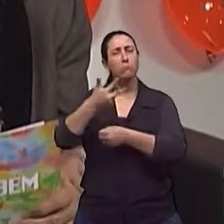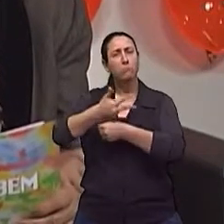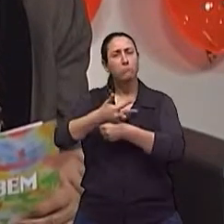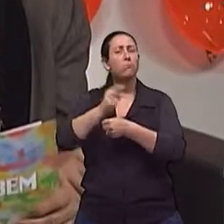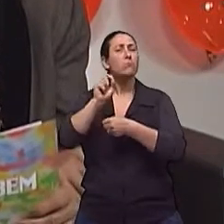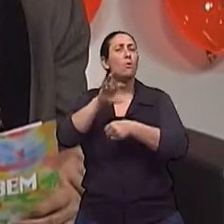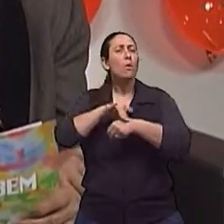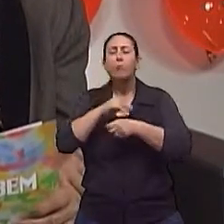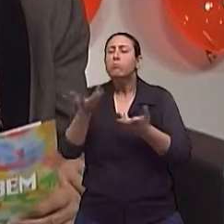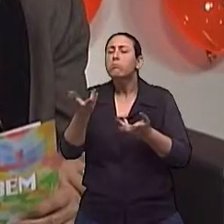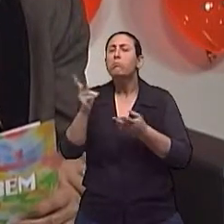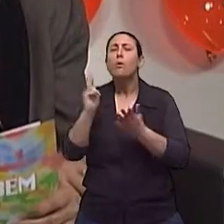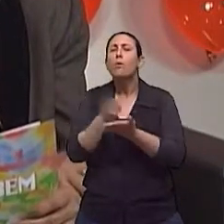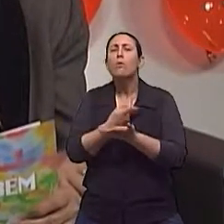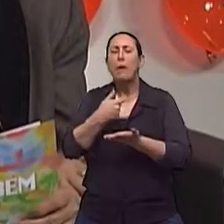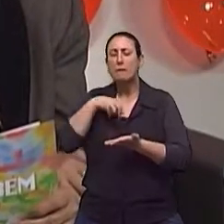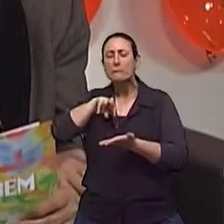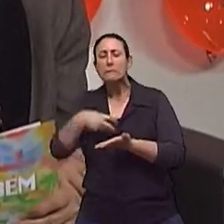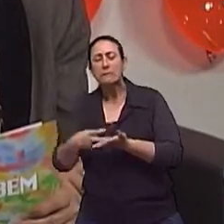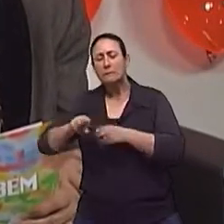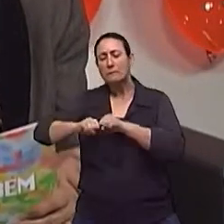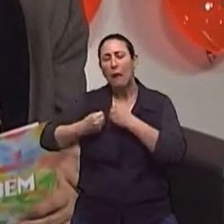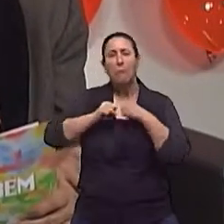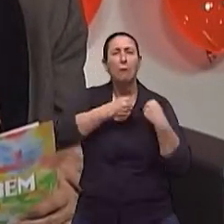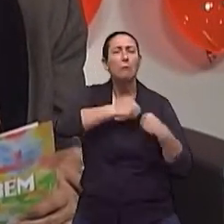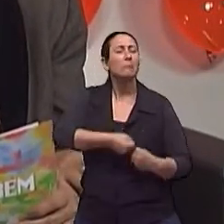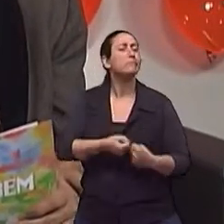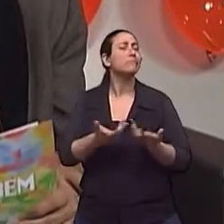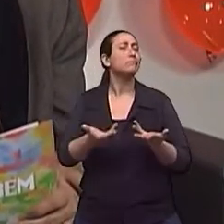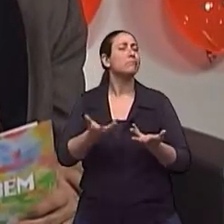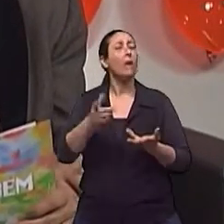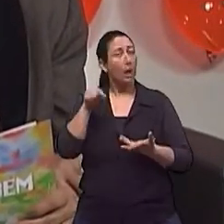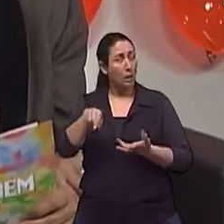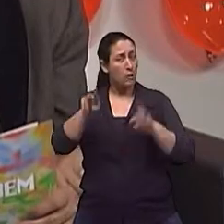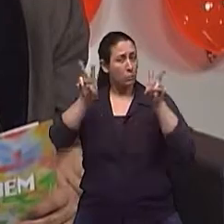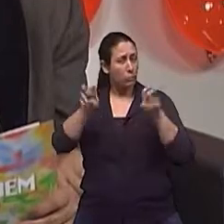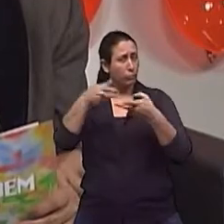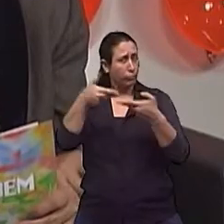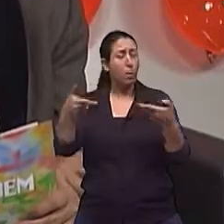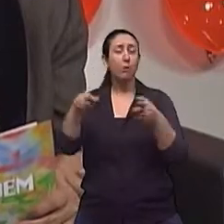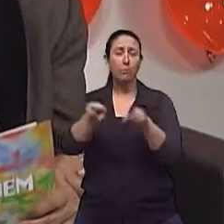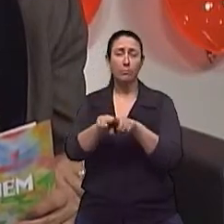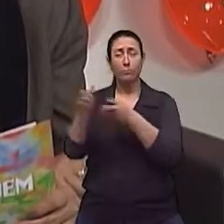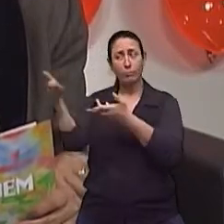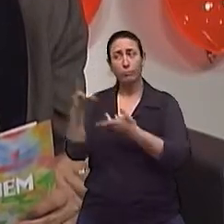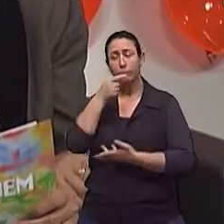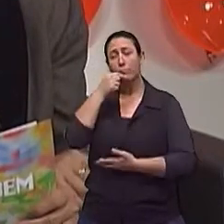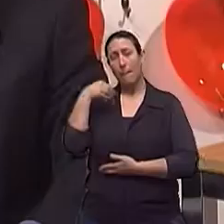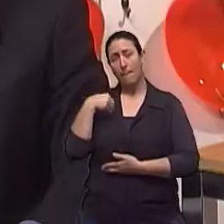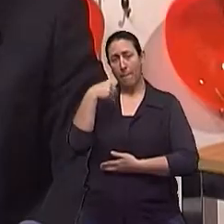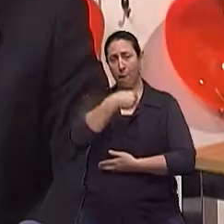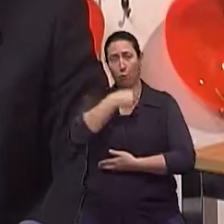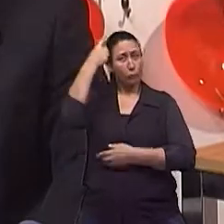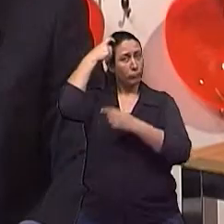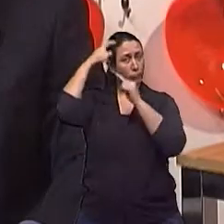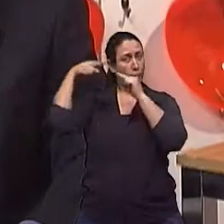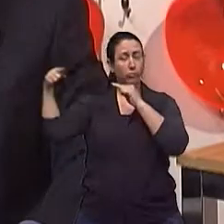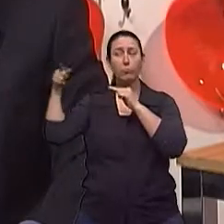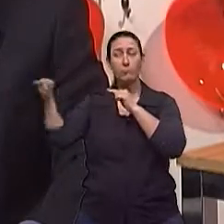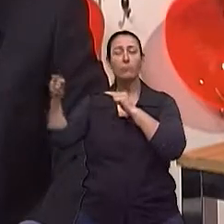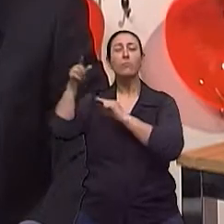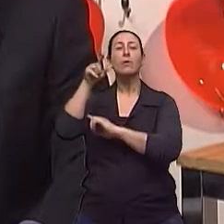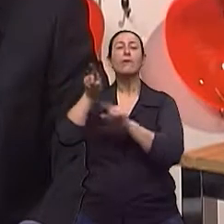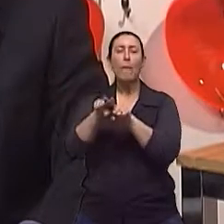provocam quedas indesejadas? Sobre essas e outras questões, eu converso agora com o médico, neurologista e